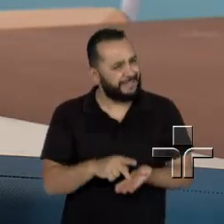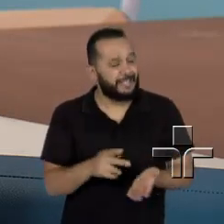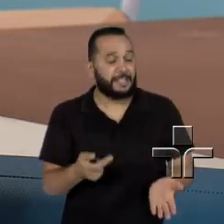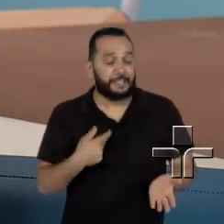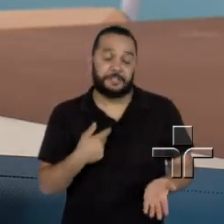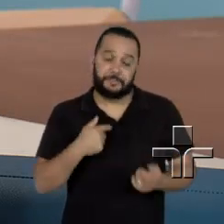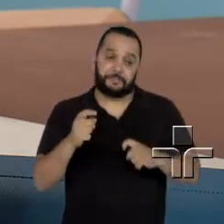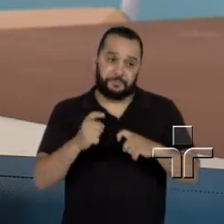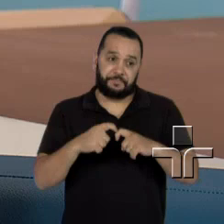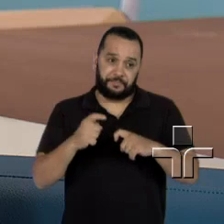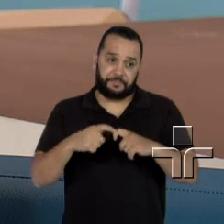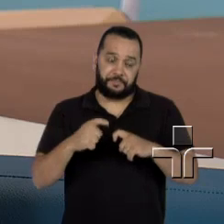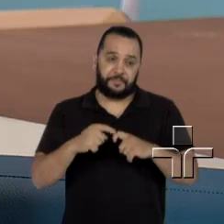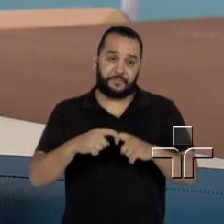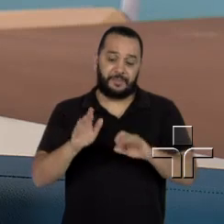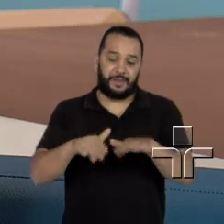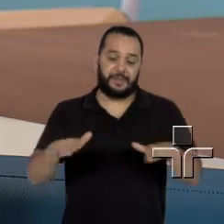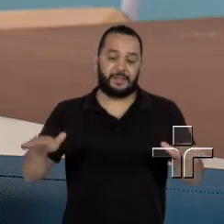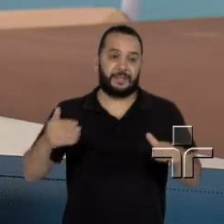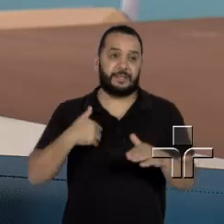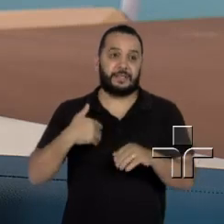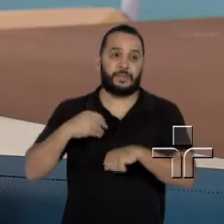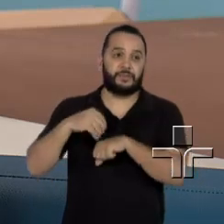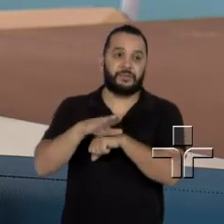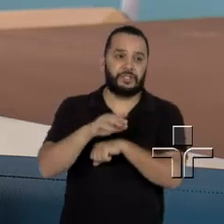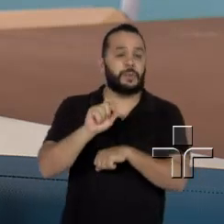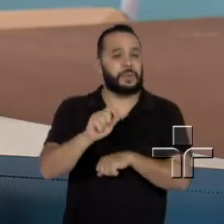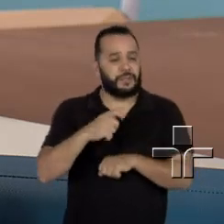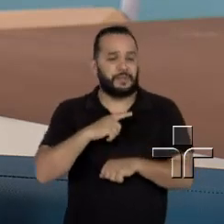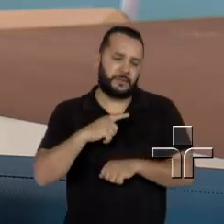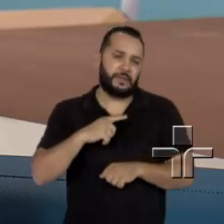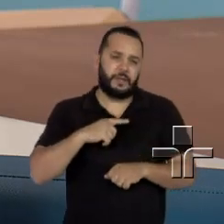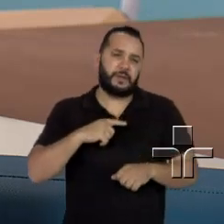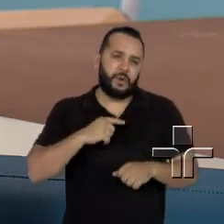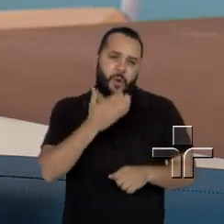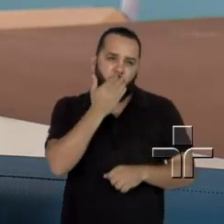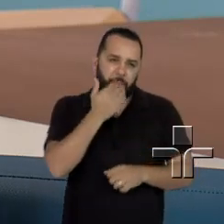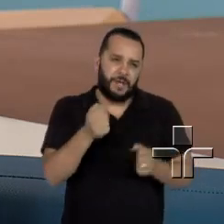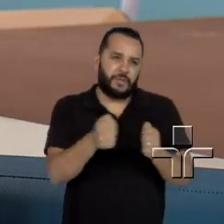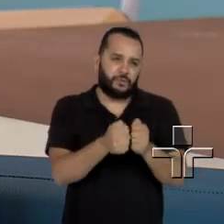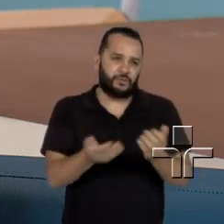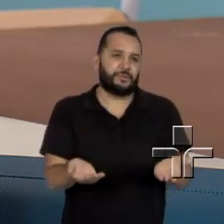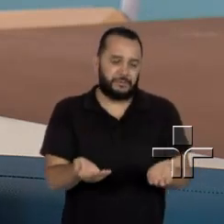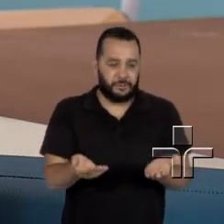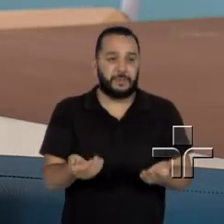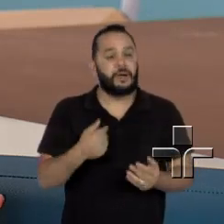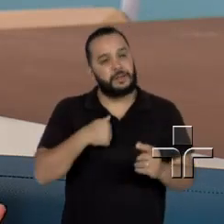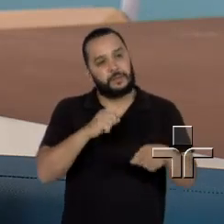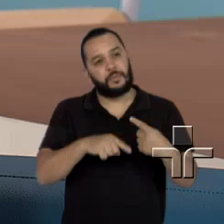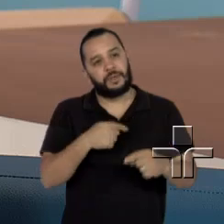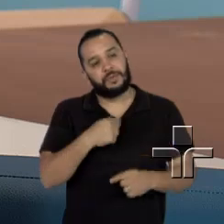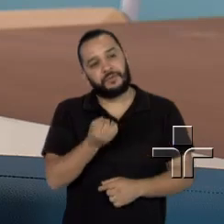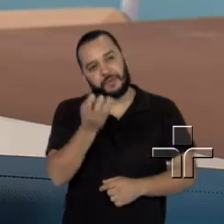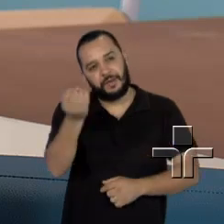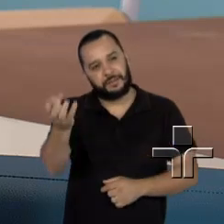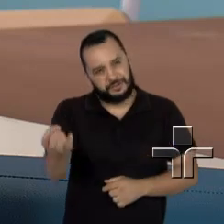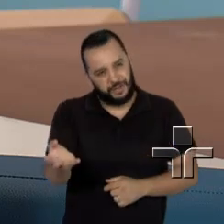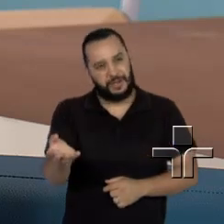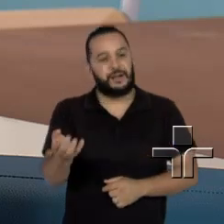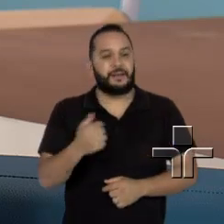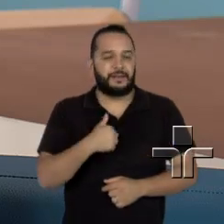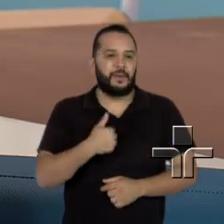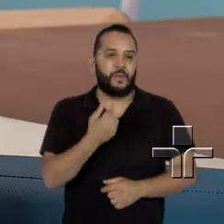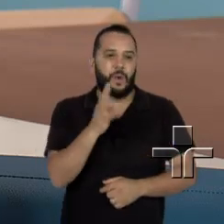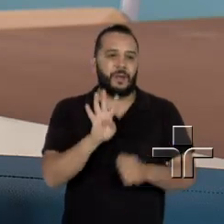o médico, pediatra, sugeriu que eu desse complemento. E depois chegou uma época que eu tive que viajar, então eu dei mais ou menos